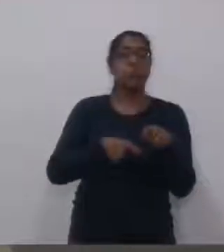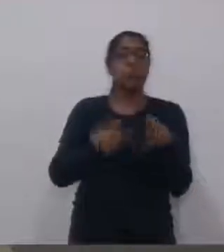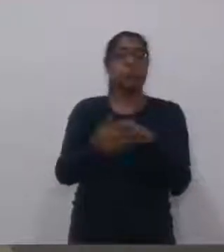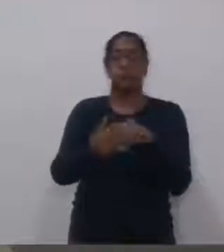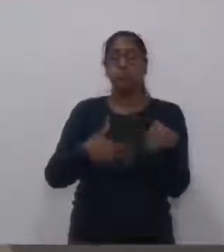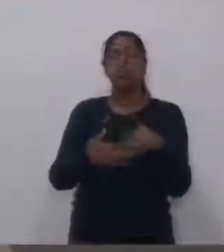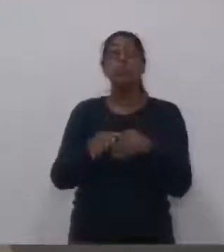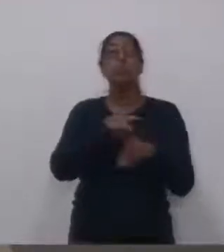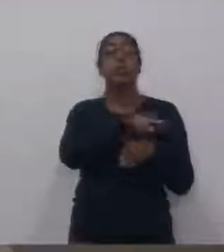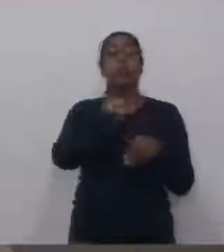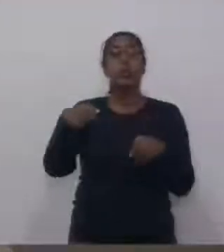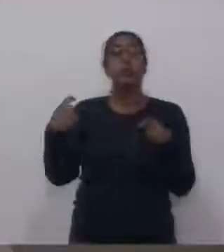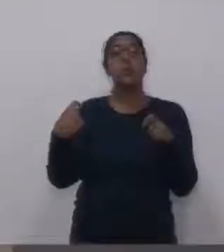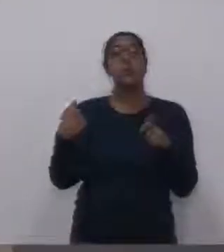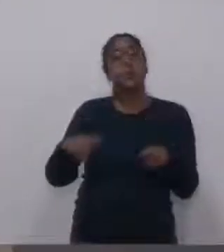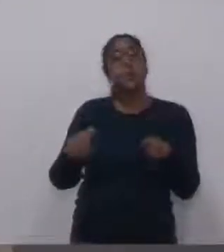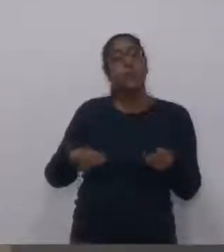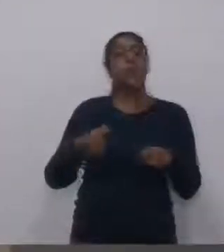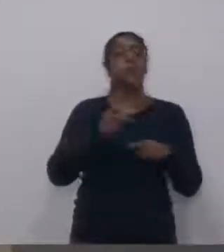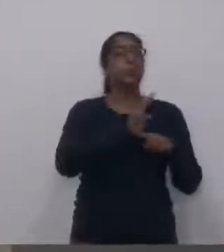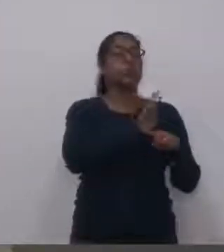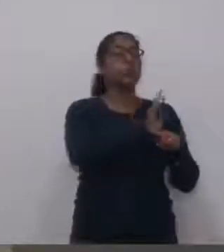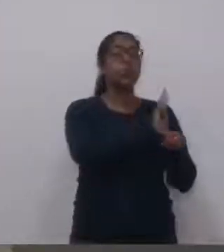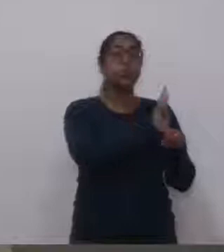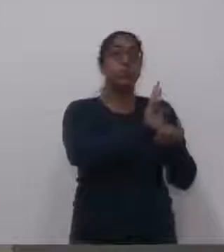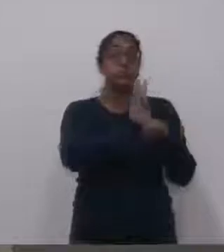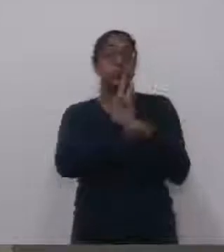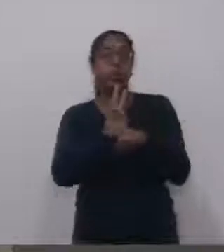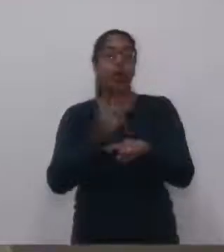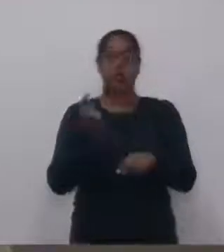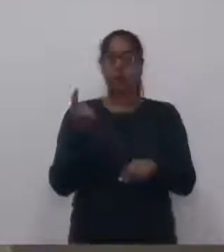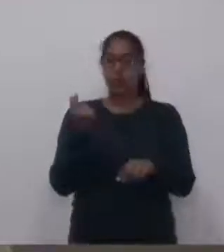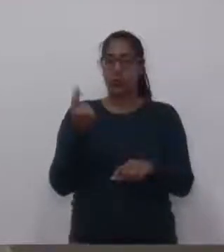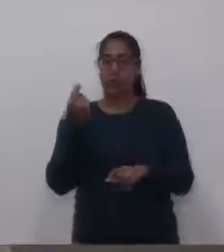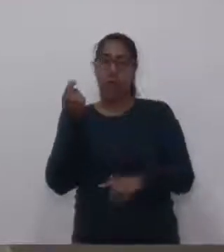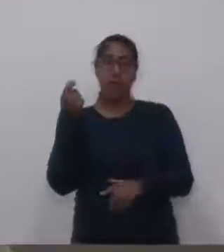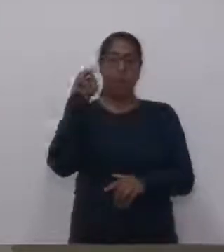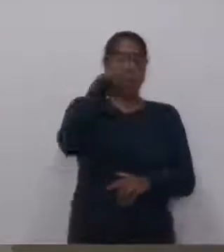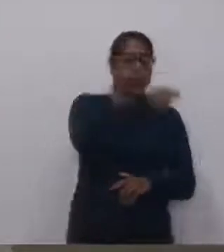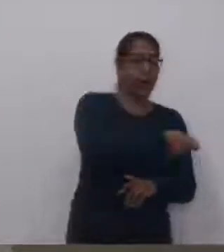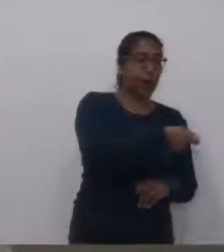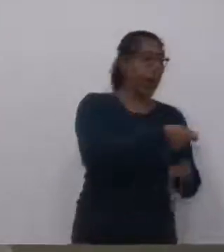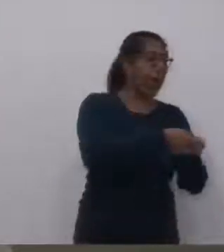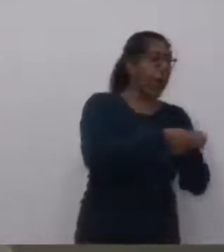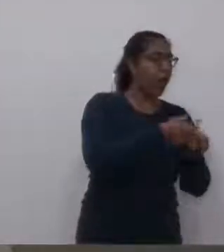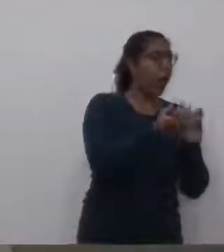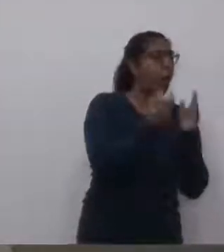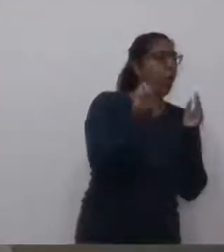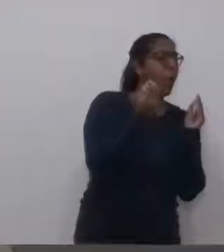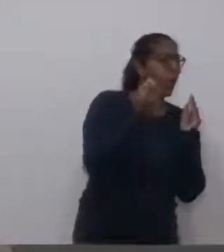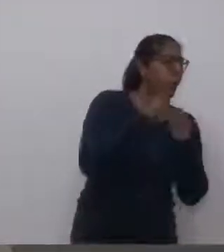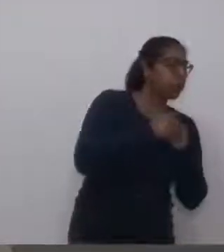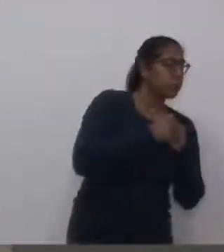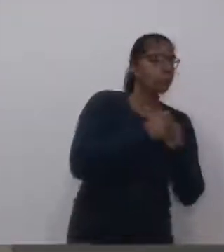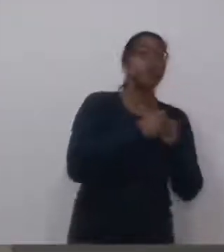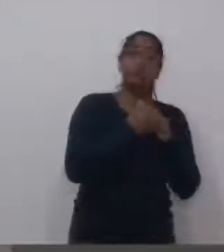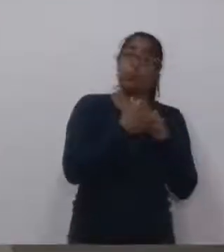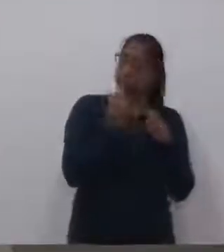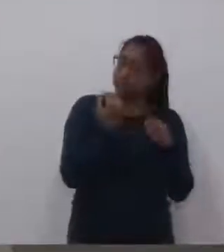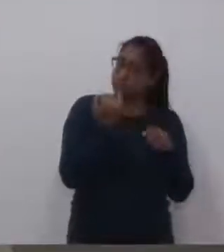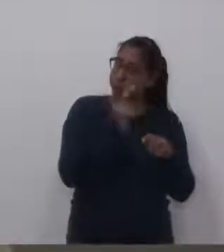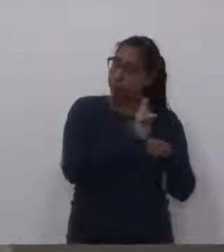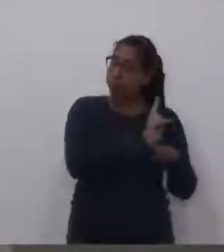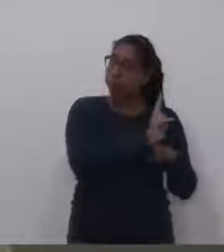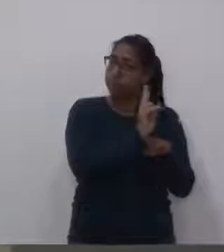acompanhamento de como esses recursos, né, porque afinal é um recurso considerável que é destinado às entidades, e é importante, o